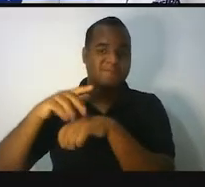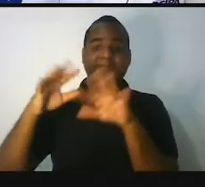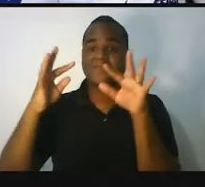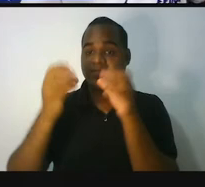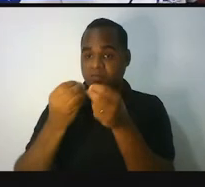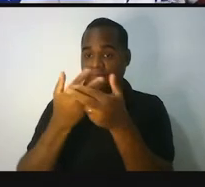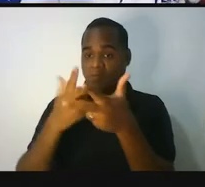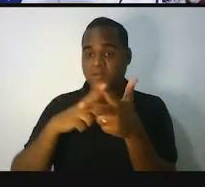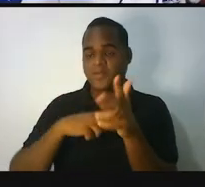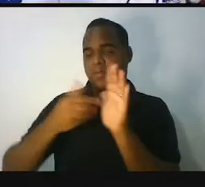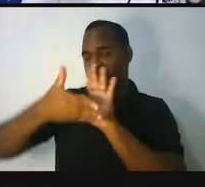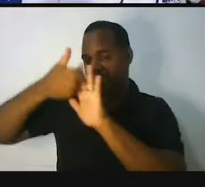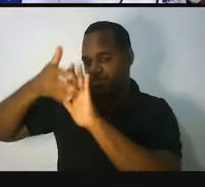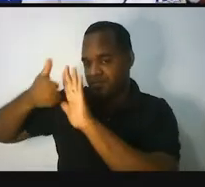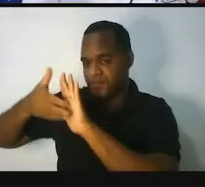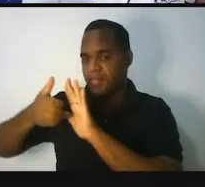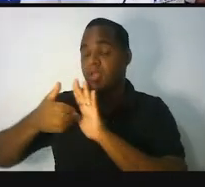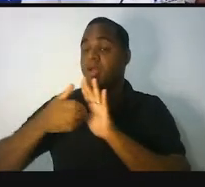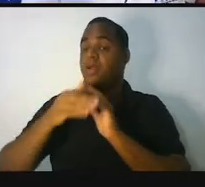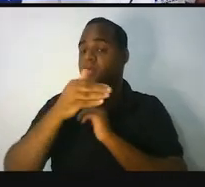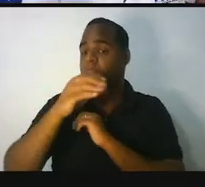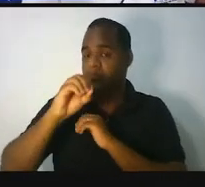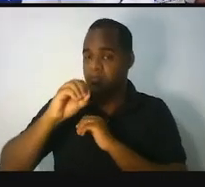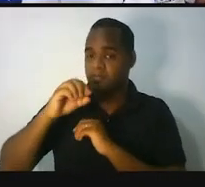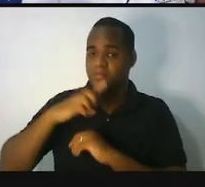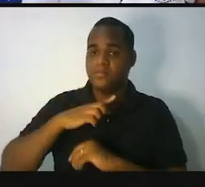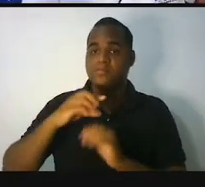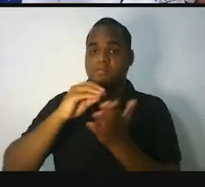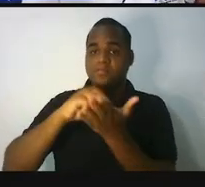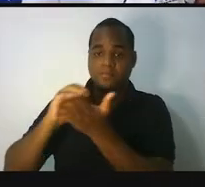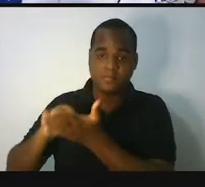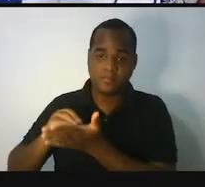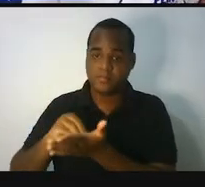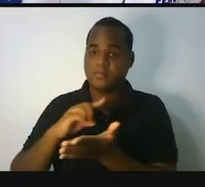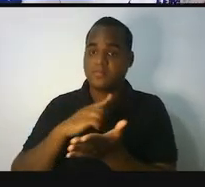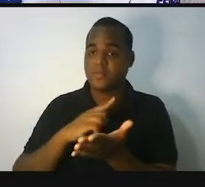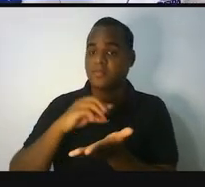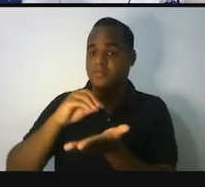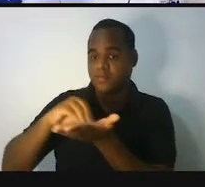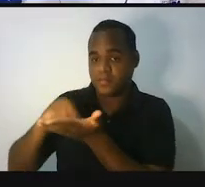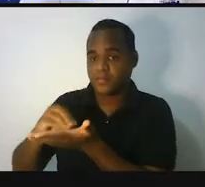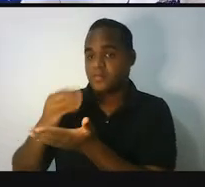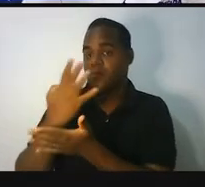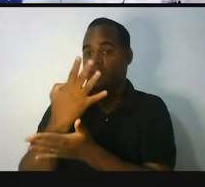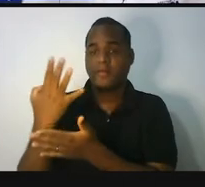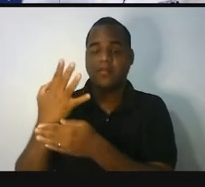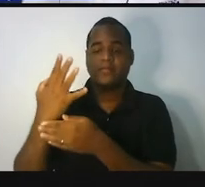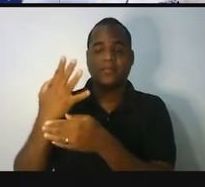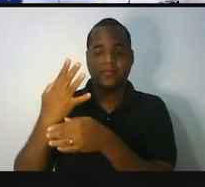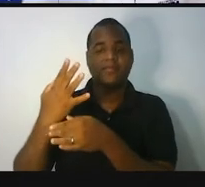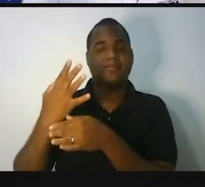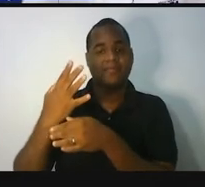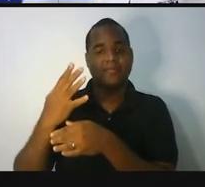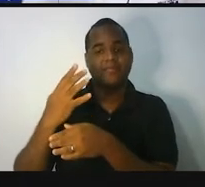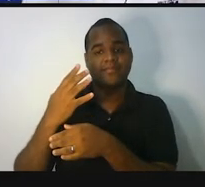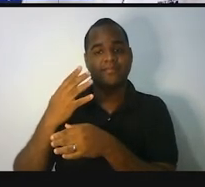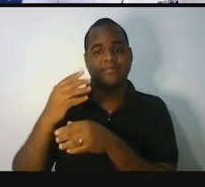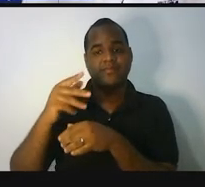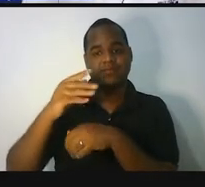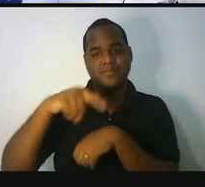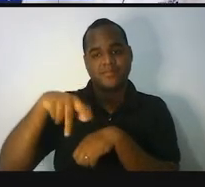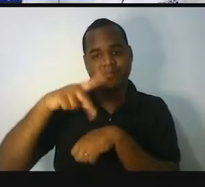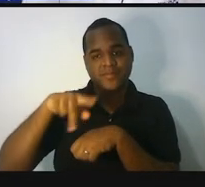eu tiro a soma dos dez, o que sobra vai sobrar para os 44 países. Ah,